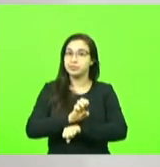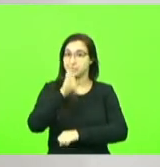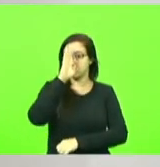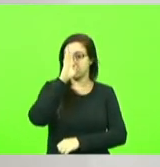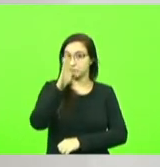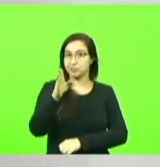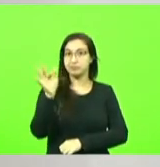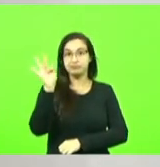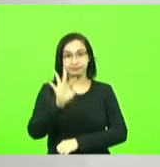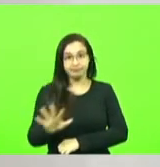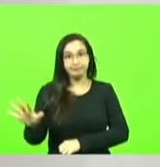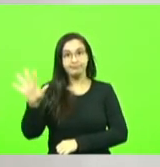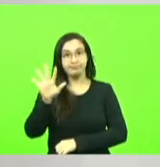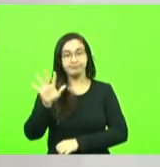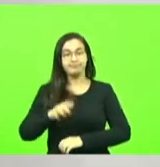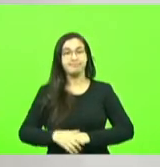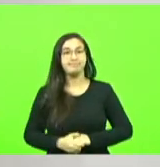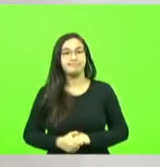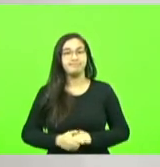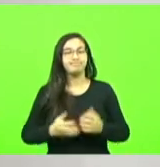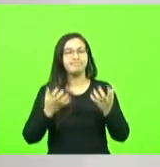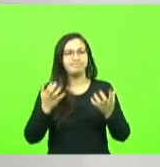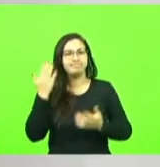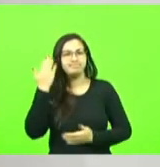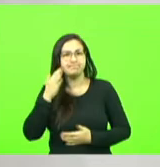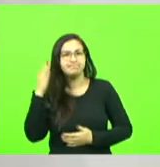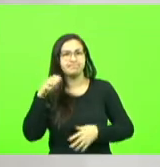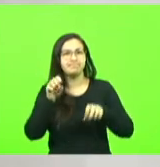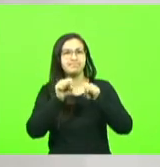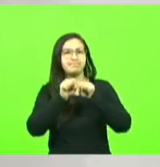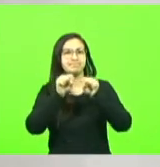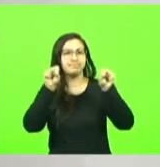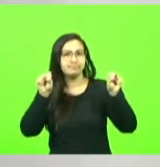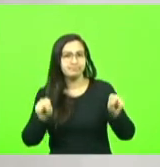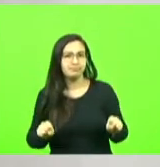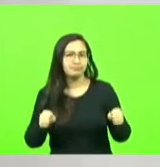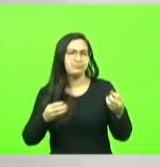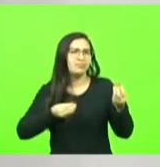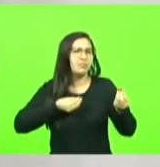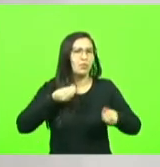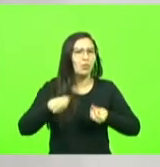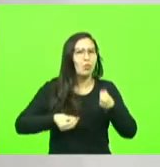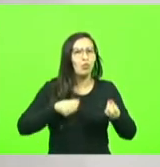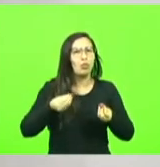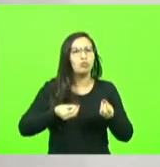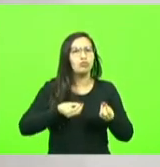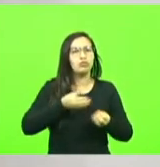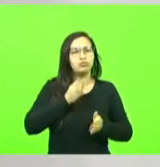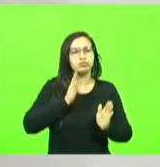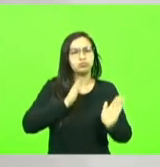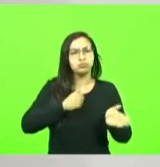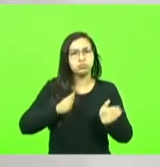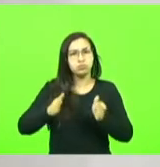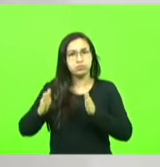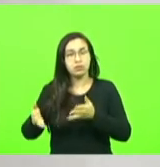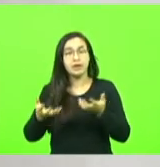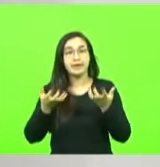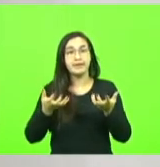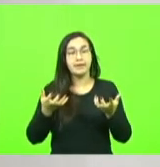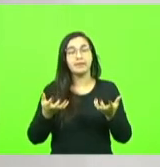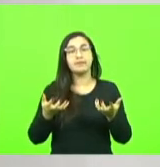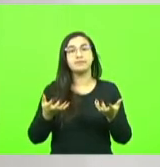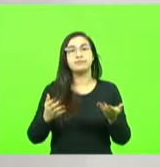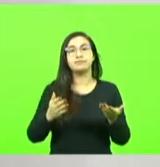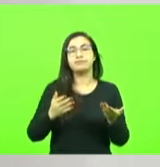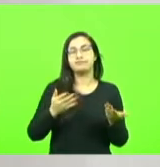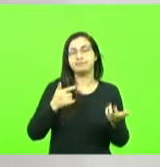federal buscando entender o sistema seus ritos bem como buscando realizar alguma atividade